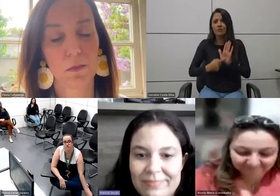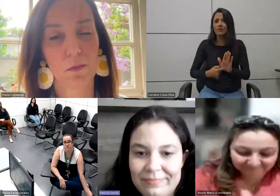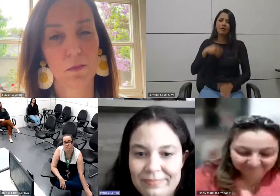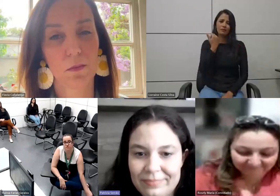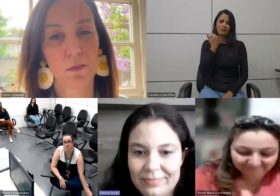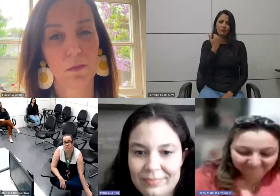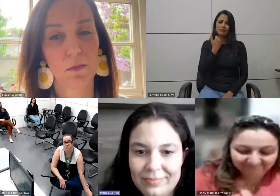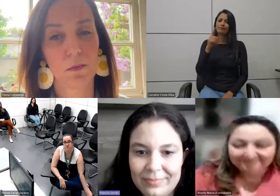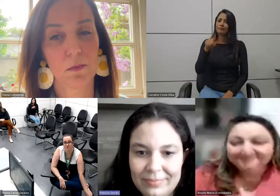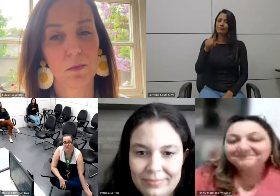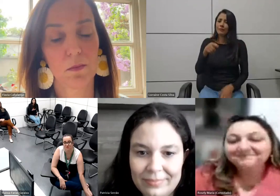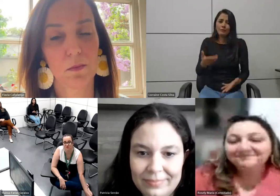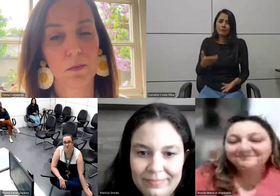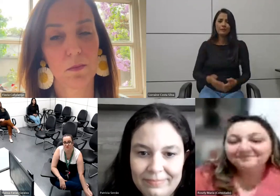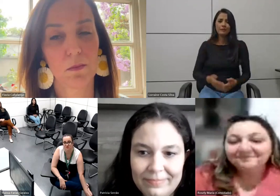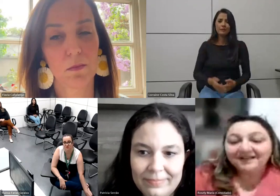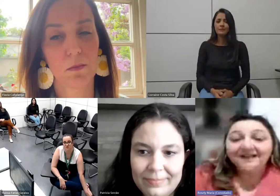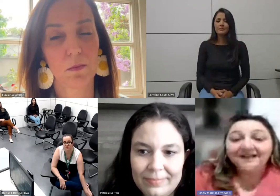é isso.